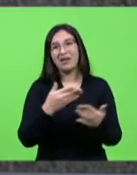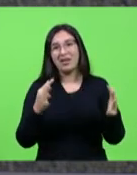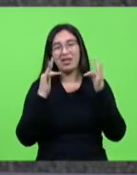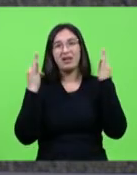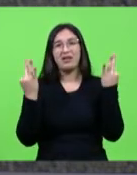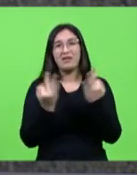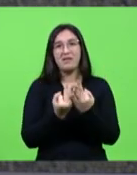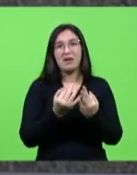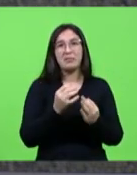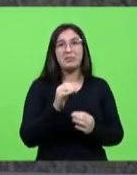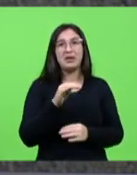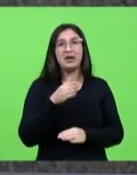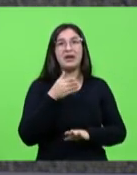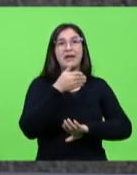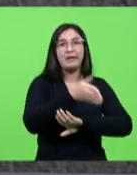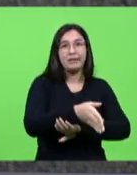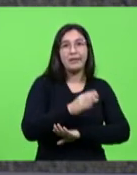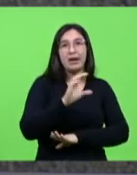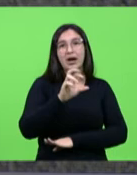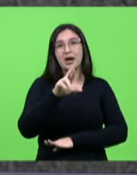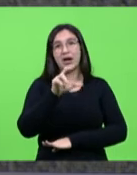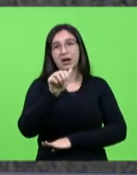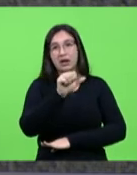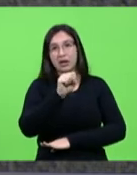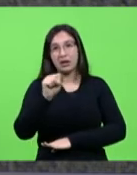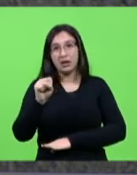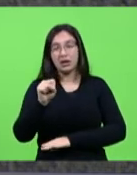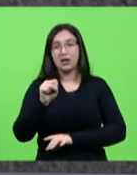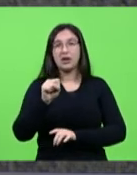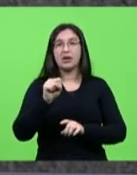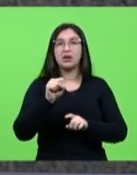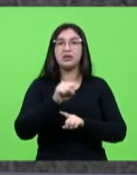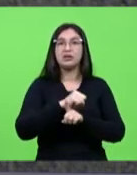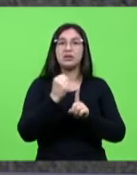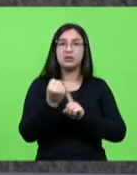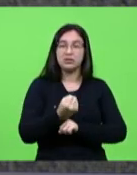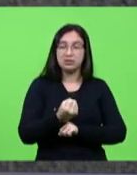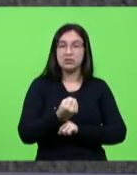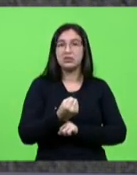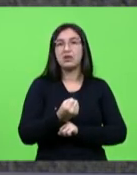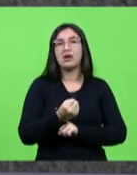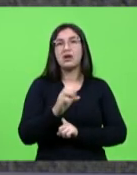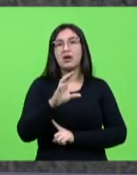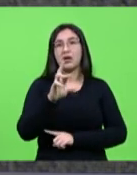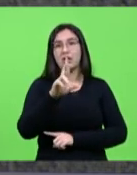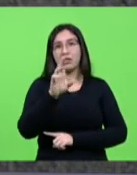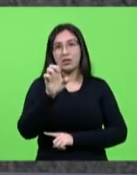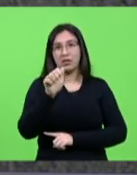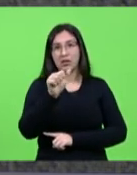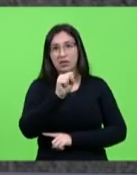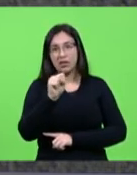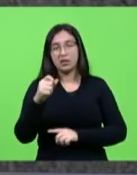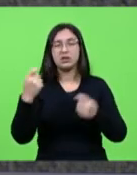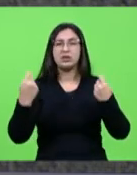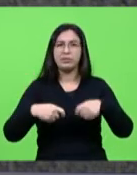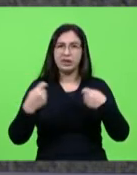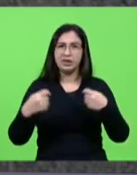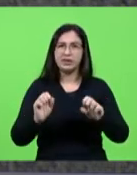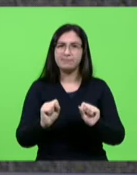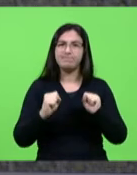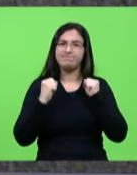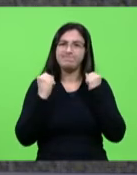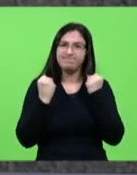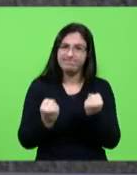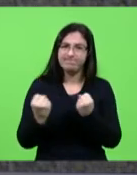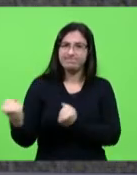bater na porta do CRAS do CRES da assistência social como um todo por isso que nós precisamos fortalecer essa política de proteção